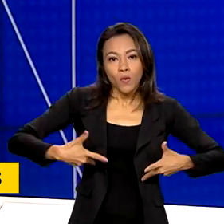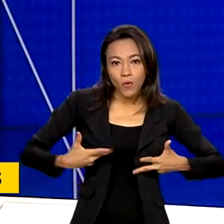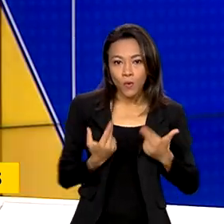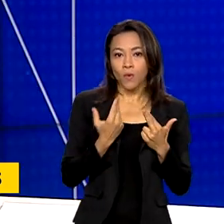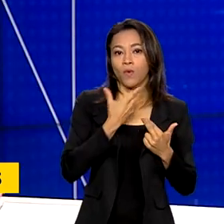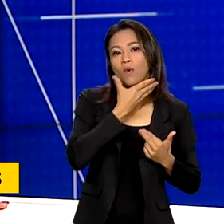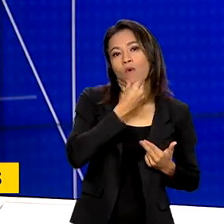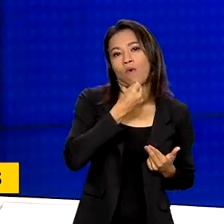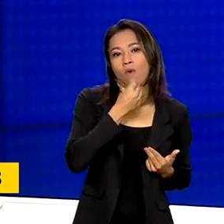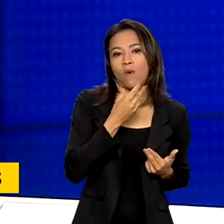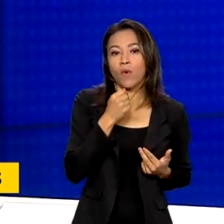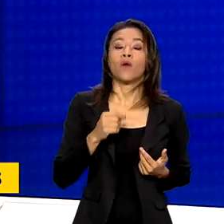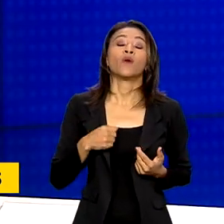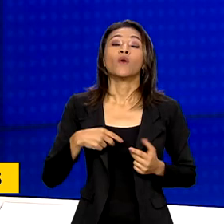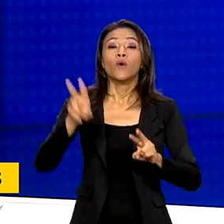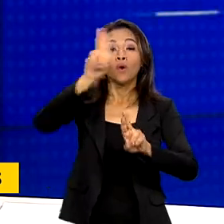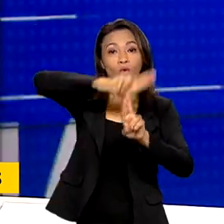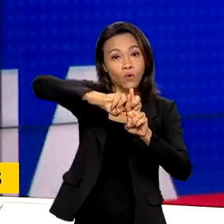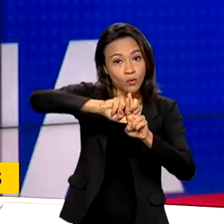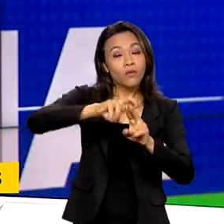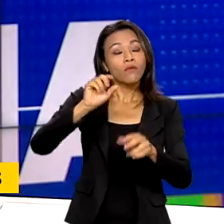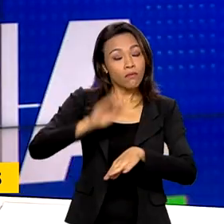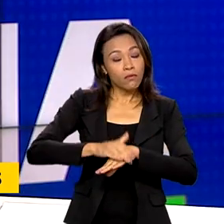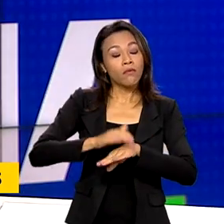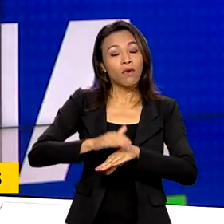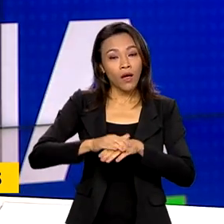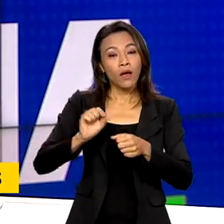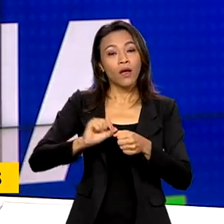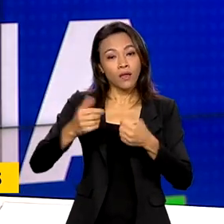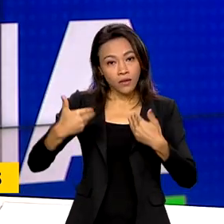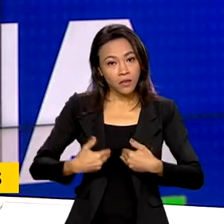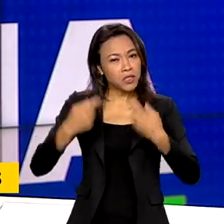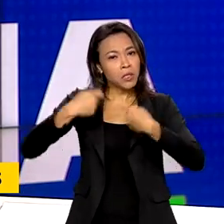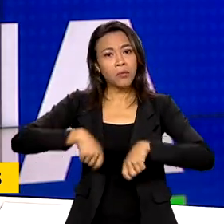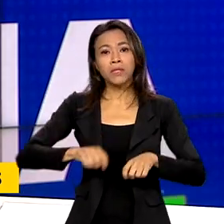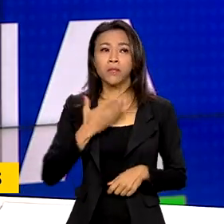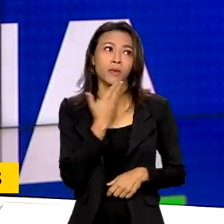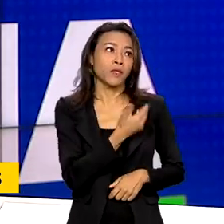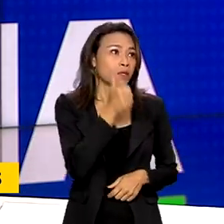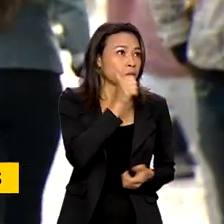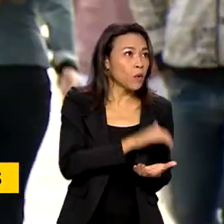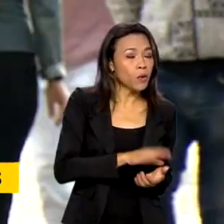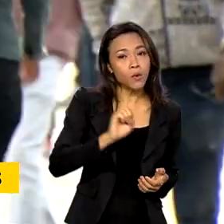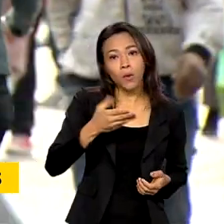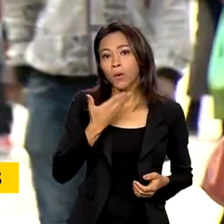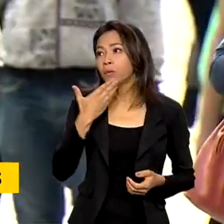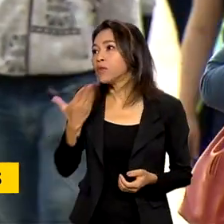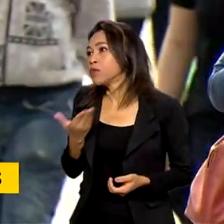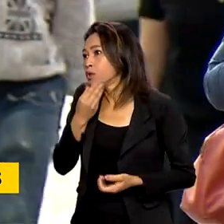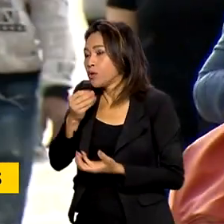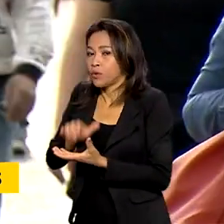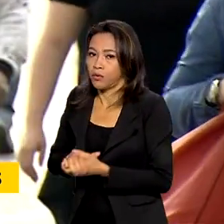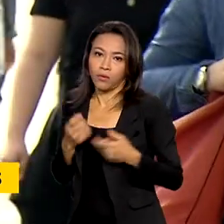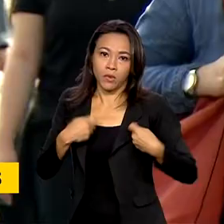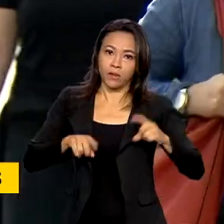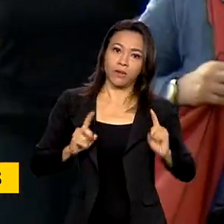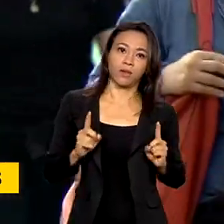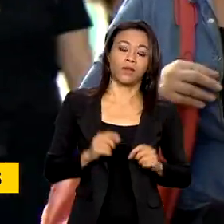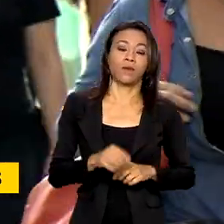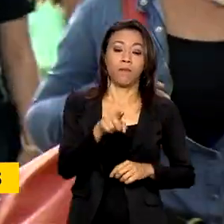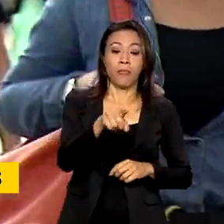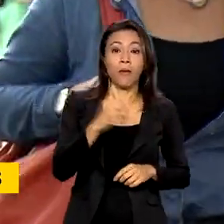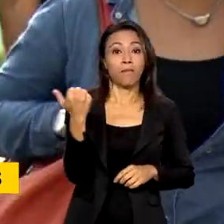SUS realiza os dois procedimentos que agora dispensam o aval do cônjuge. Na primeira semana de março,